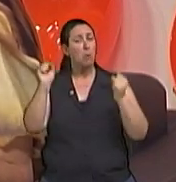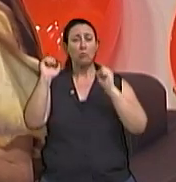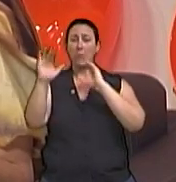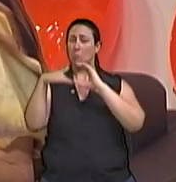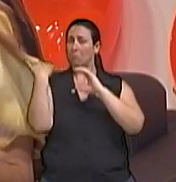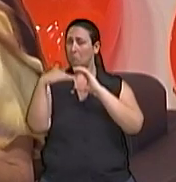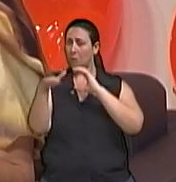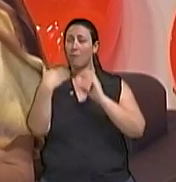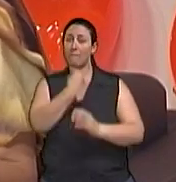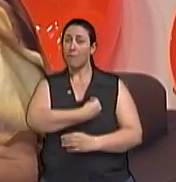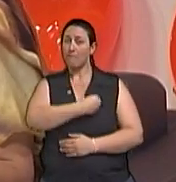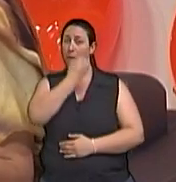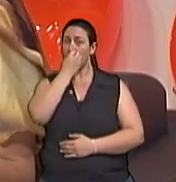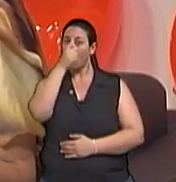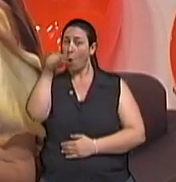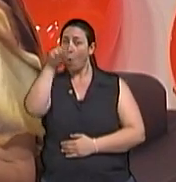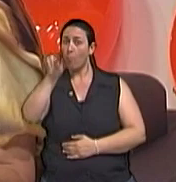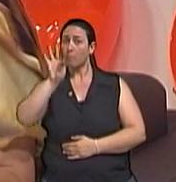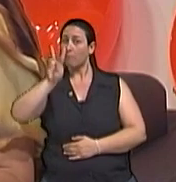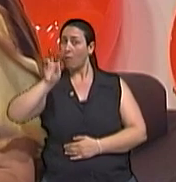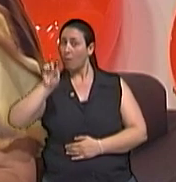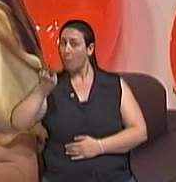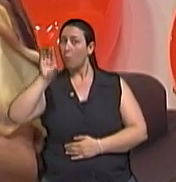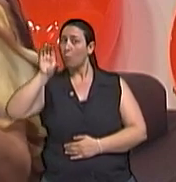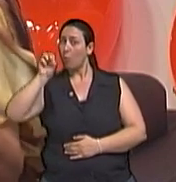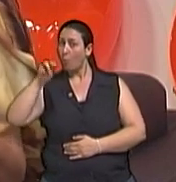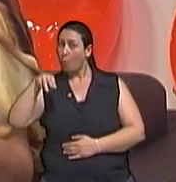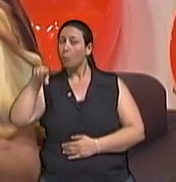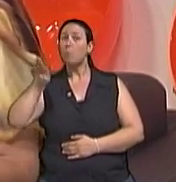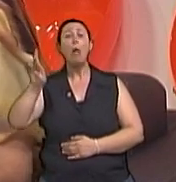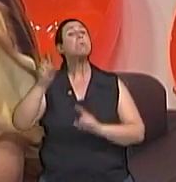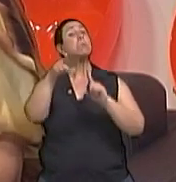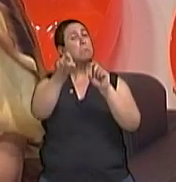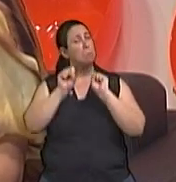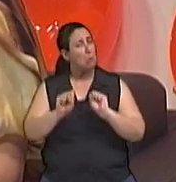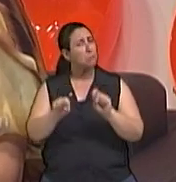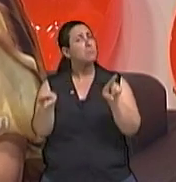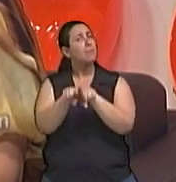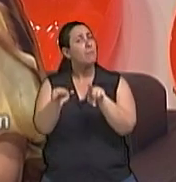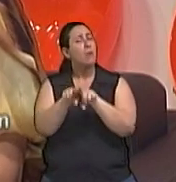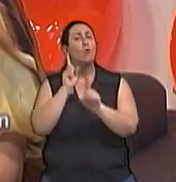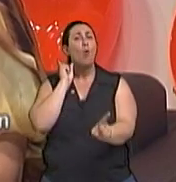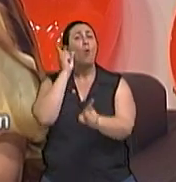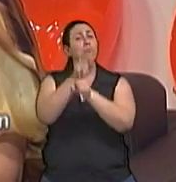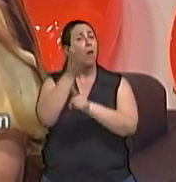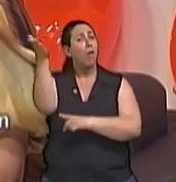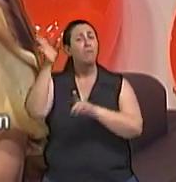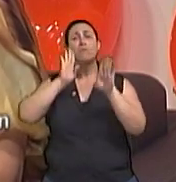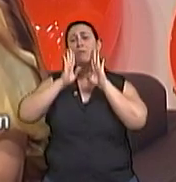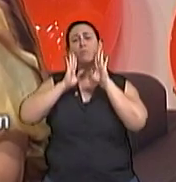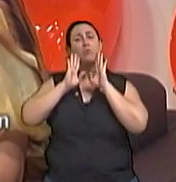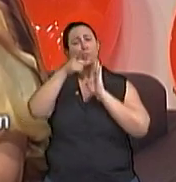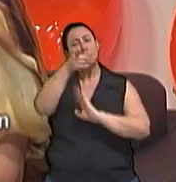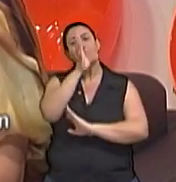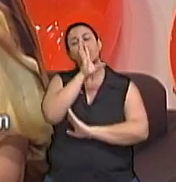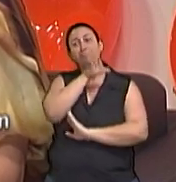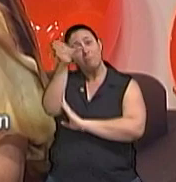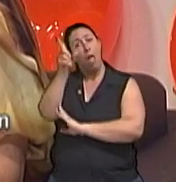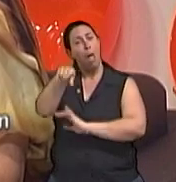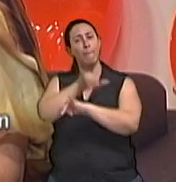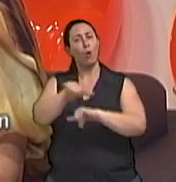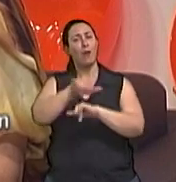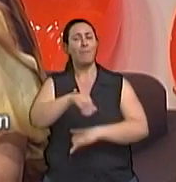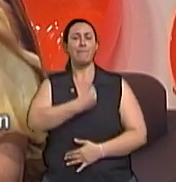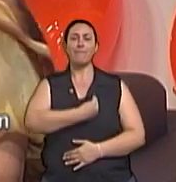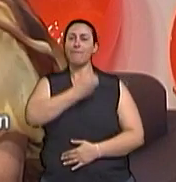-mail vivabem.tv.com.br Mas também pode nos encontrar lá no facebook.com.br